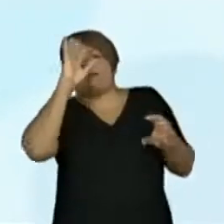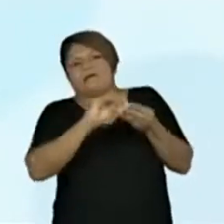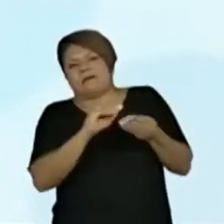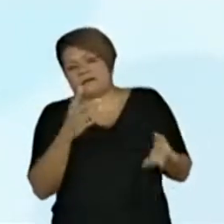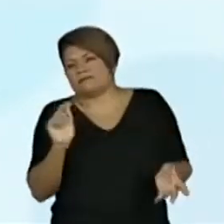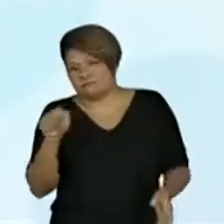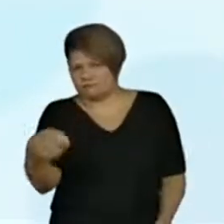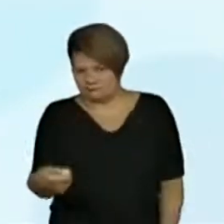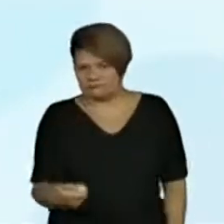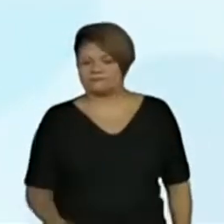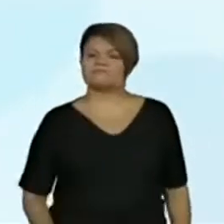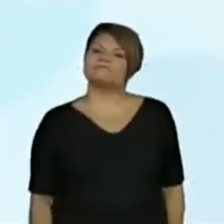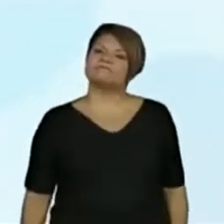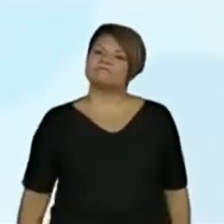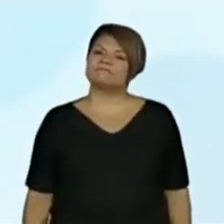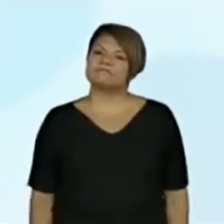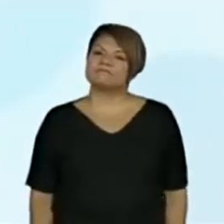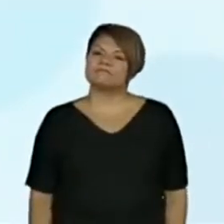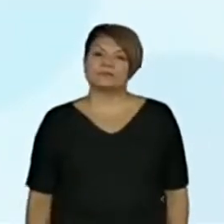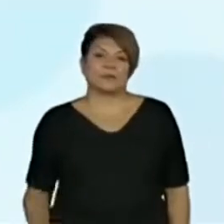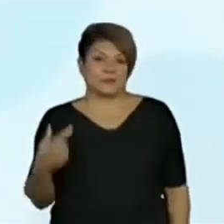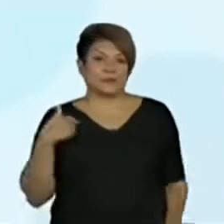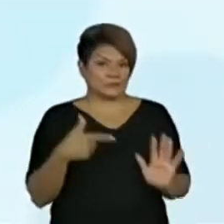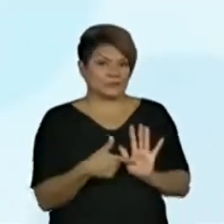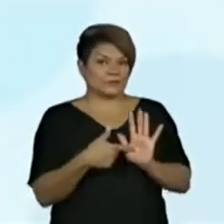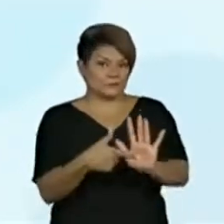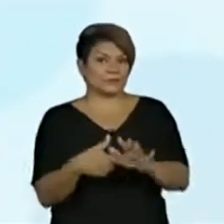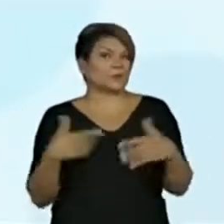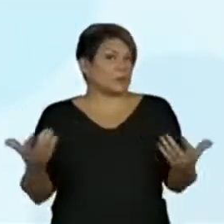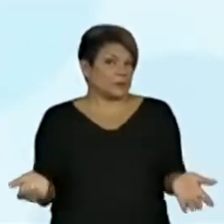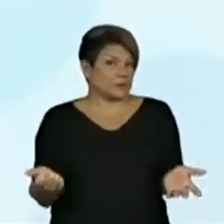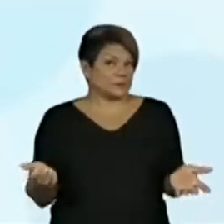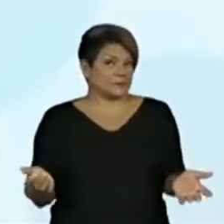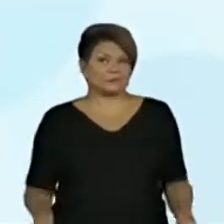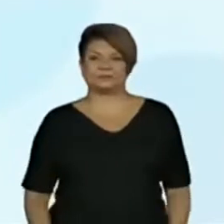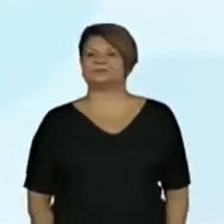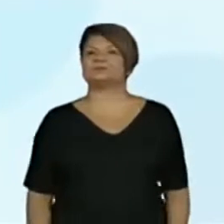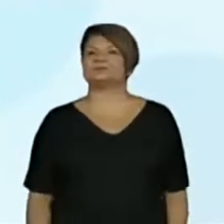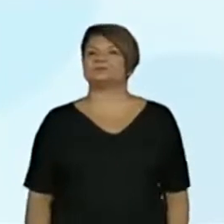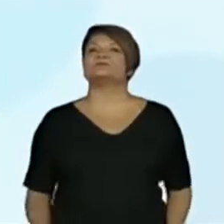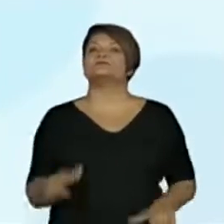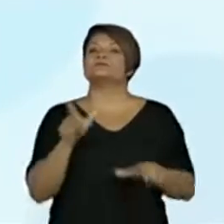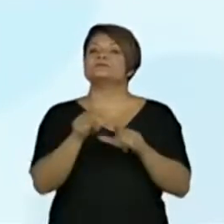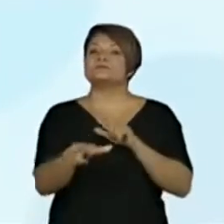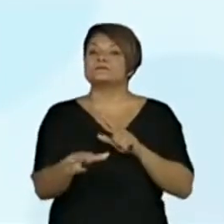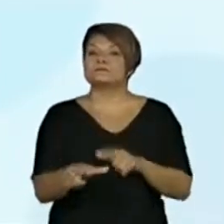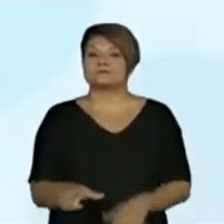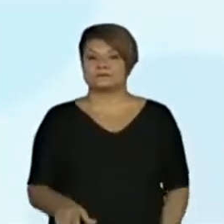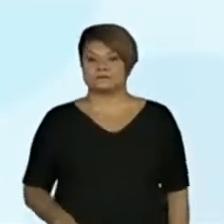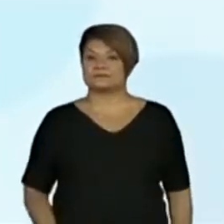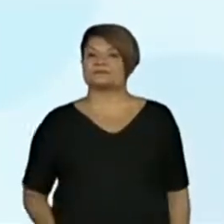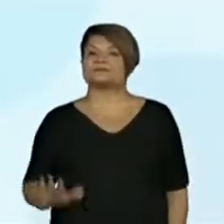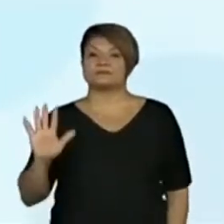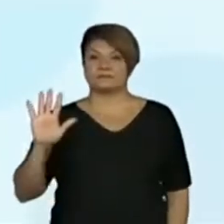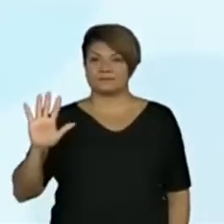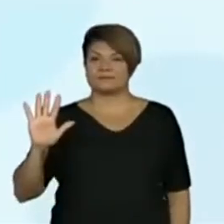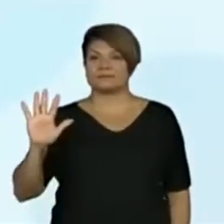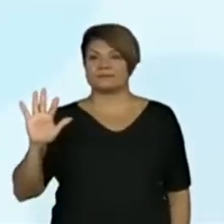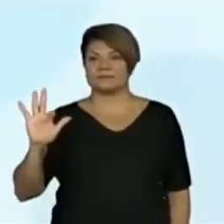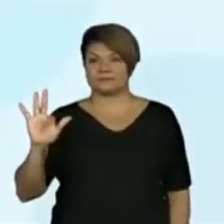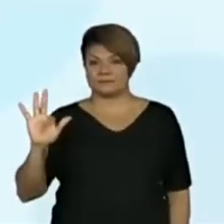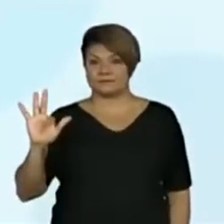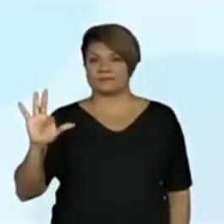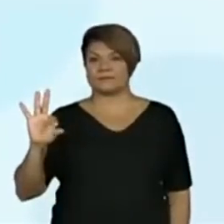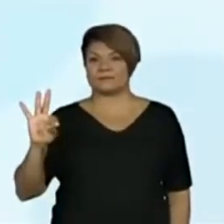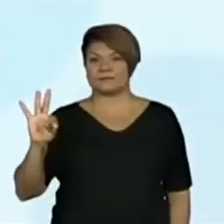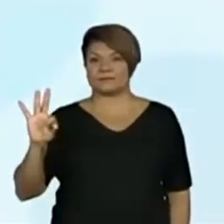Olha só. Então, vamos revelar qual que é? Vamos, professora. É a letra T. É a letra T.